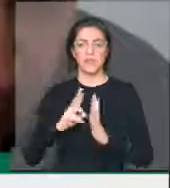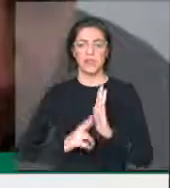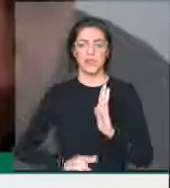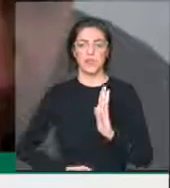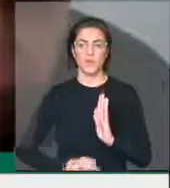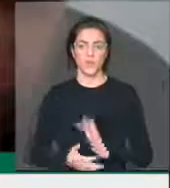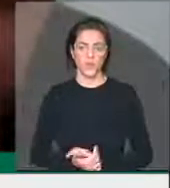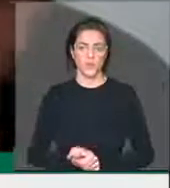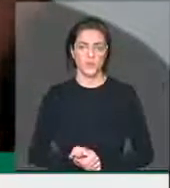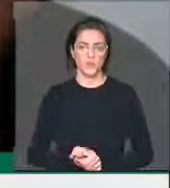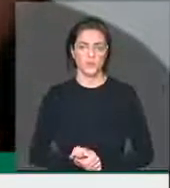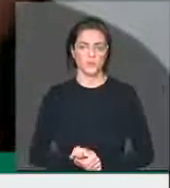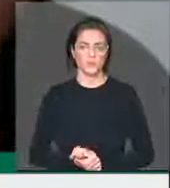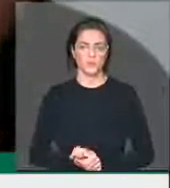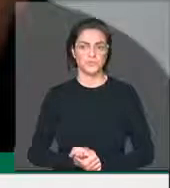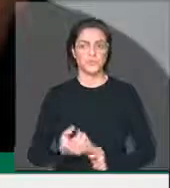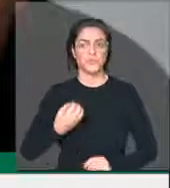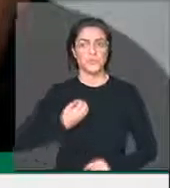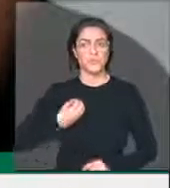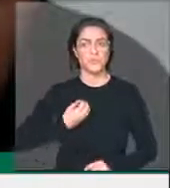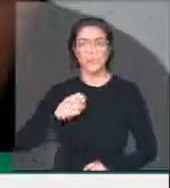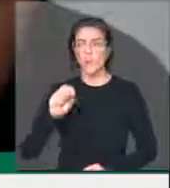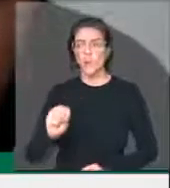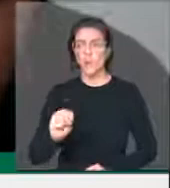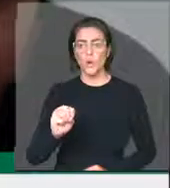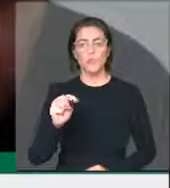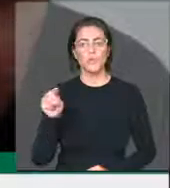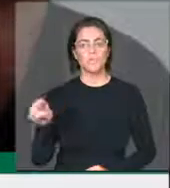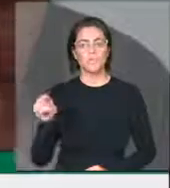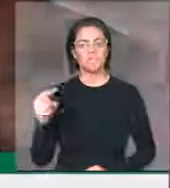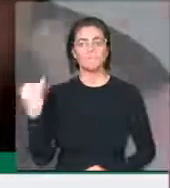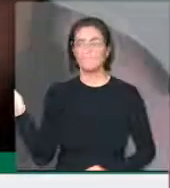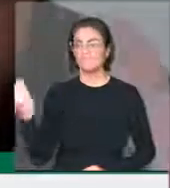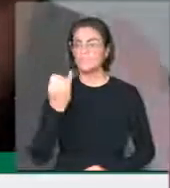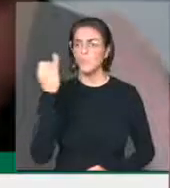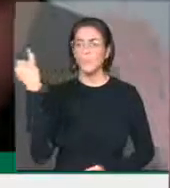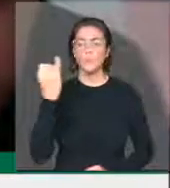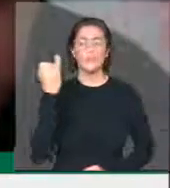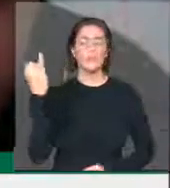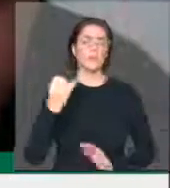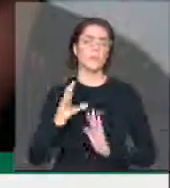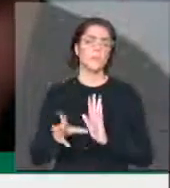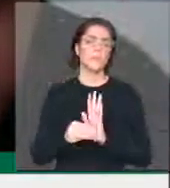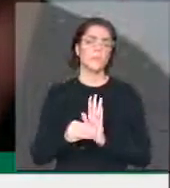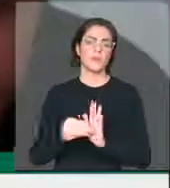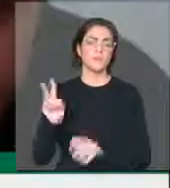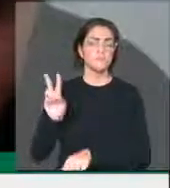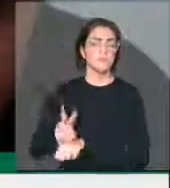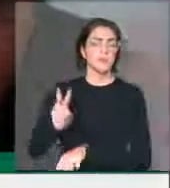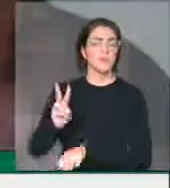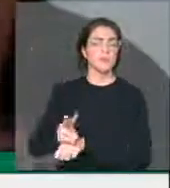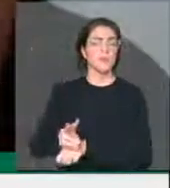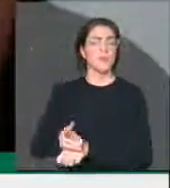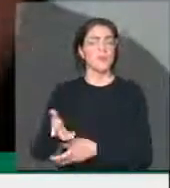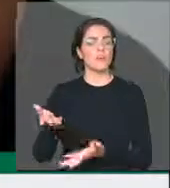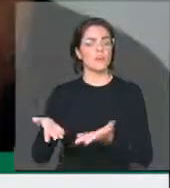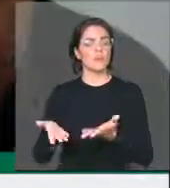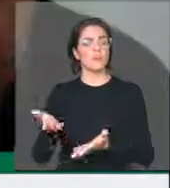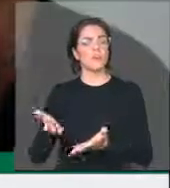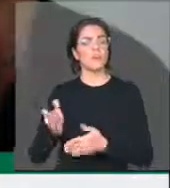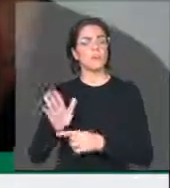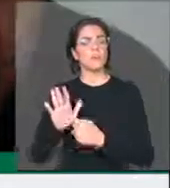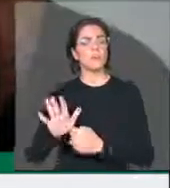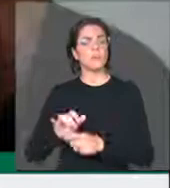a minha visão da emenda de número 8. Ela é extremamente importante porque protege, cristaliza, deixa claro a